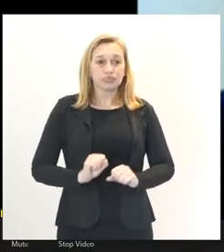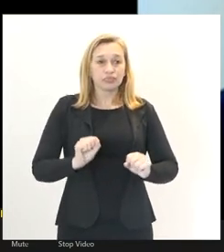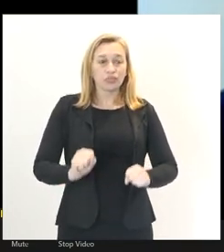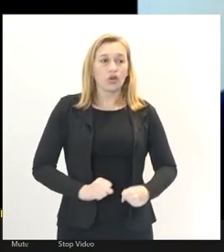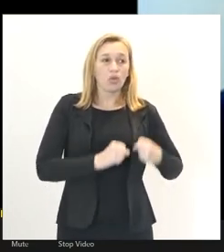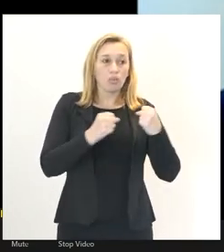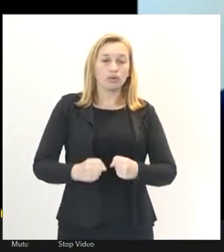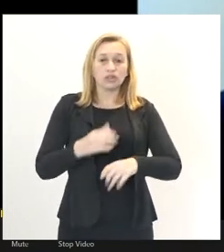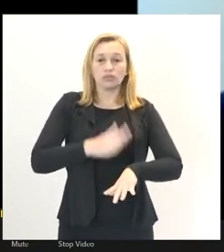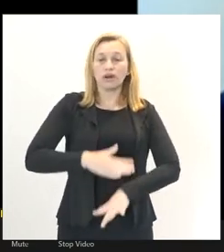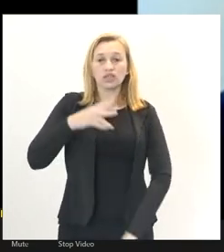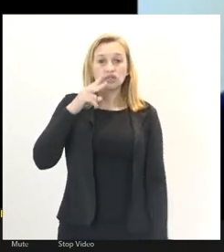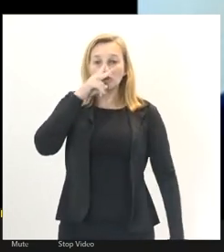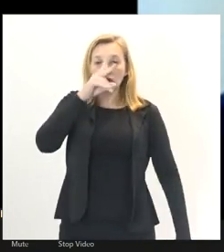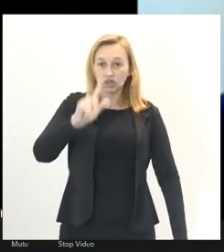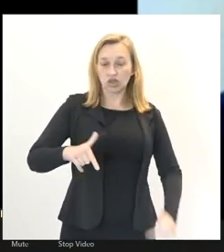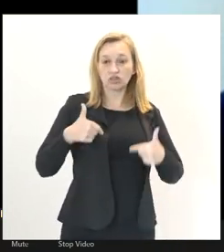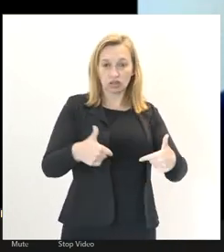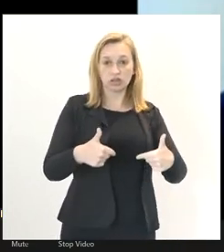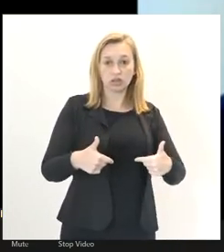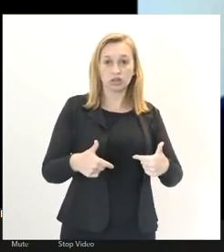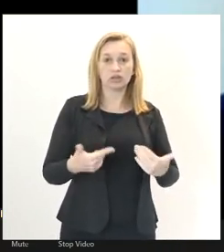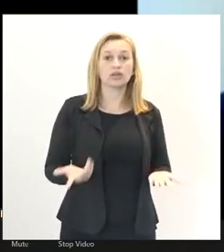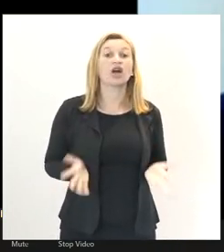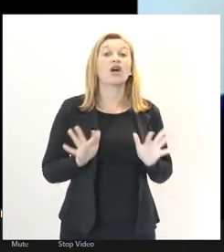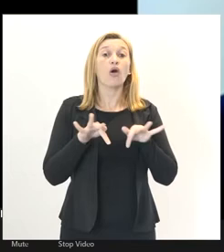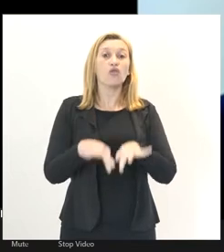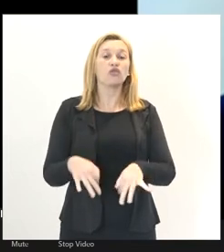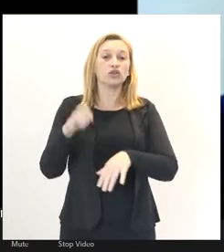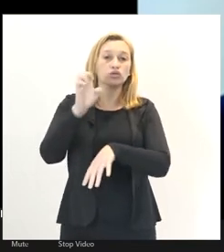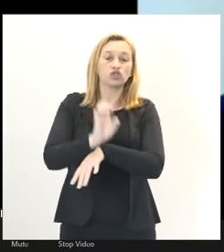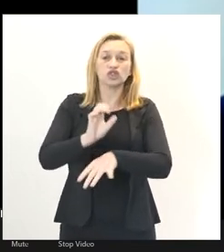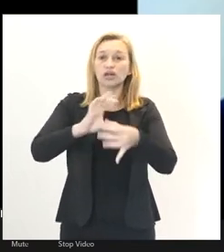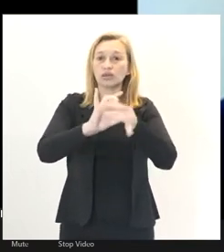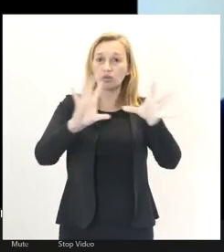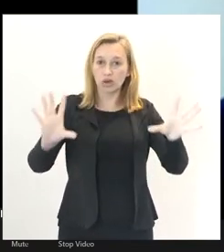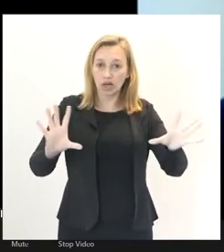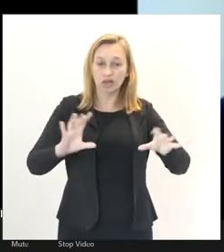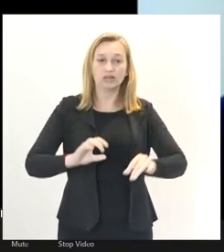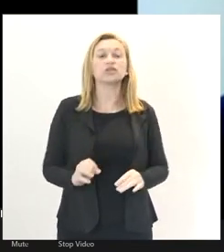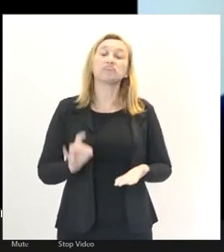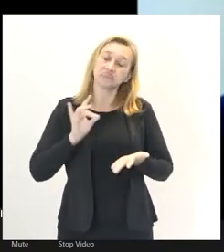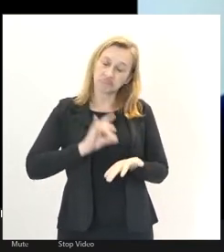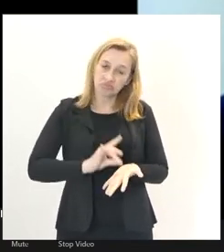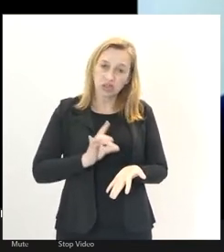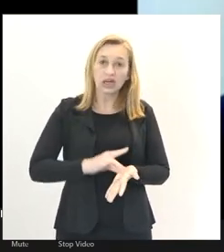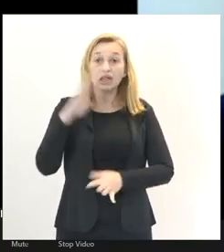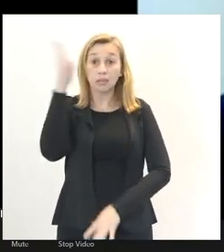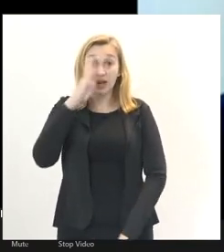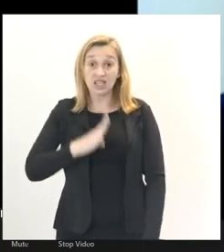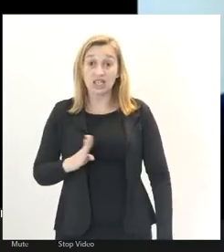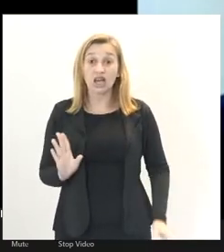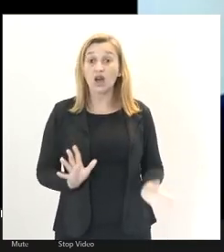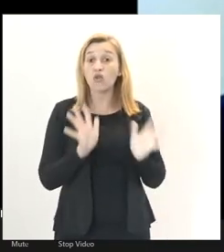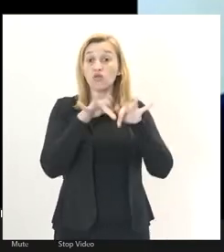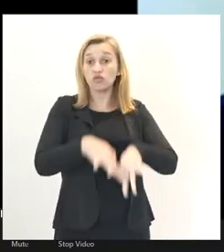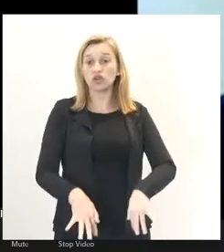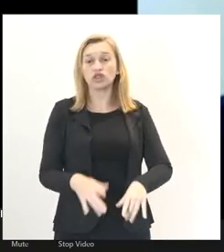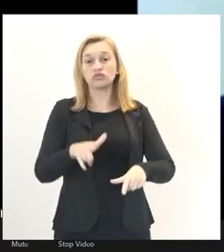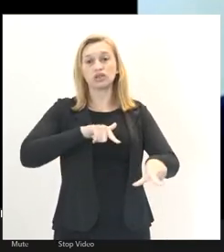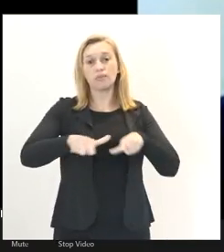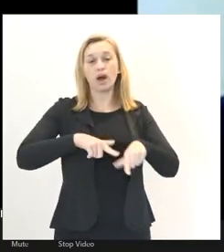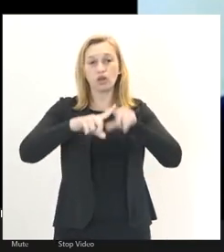do mais forte. É o fim do Estado democrático, na verdade brasileiro, é o fim dos serviços